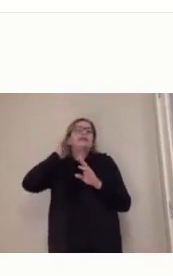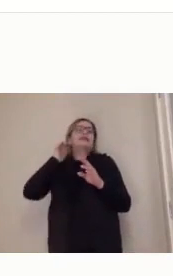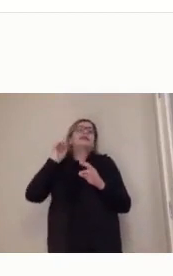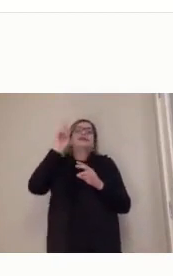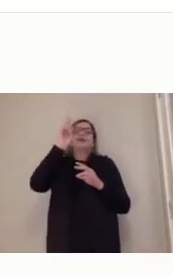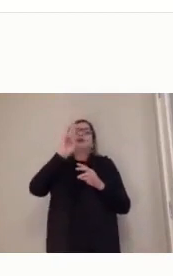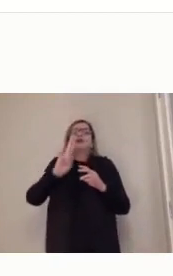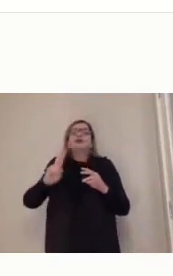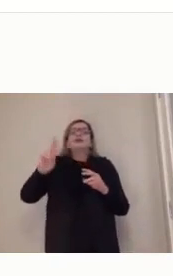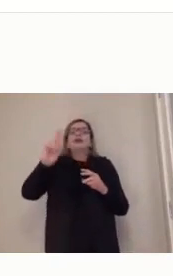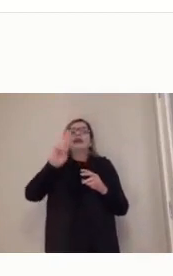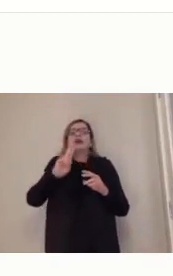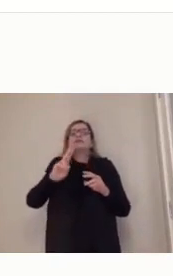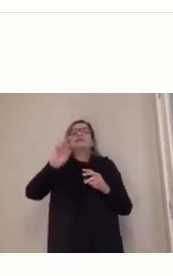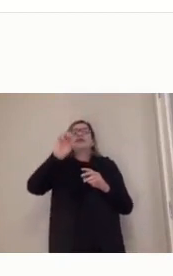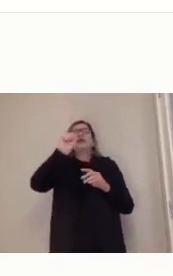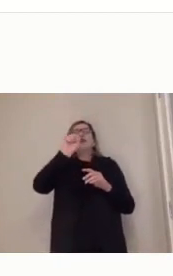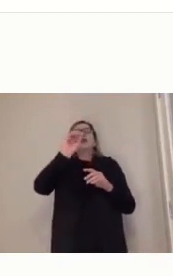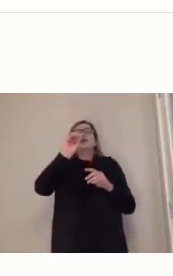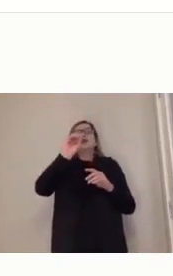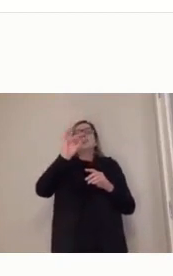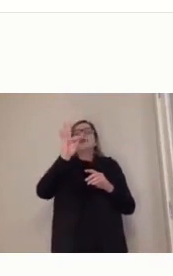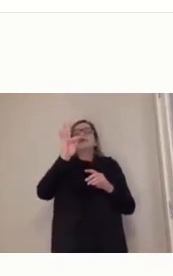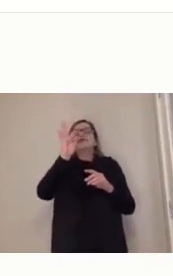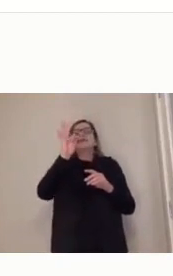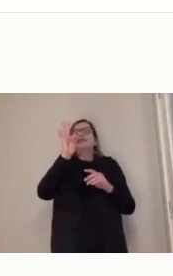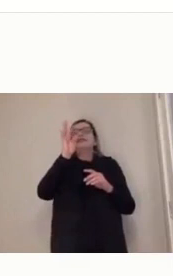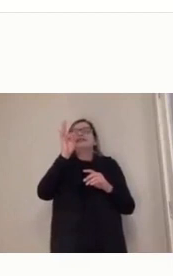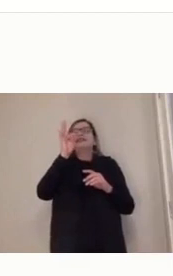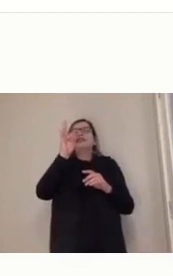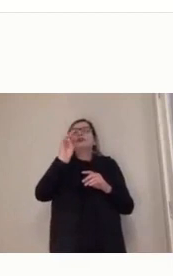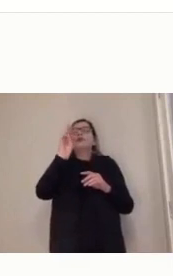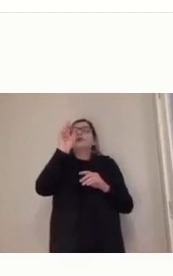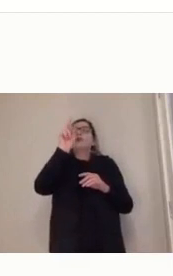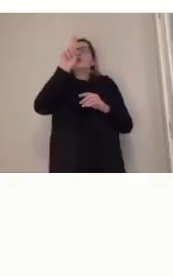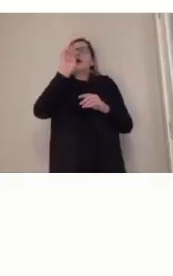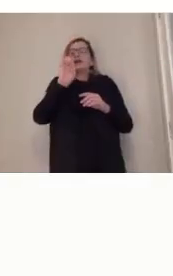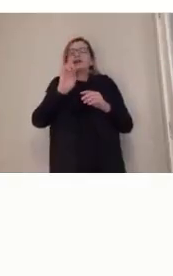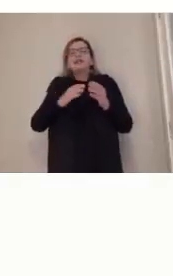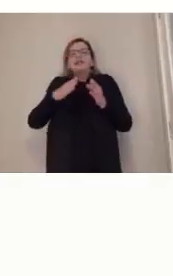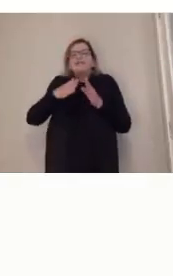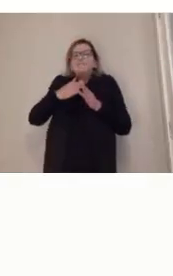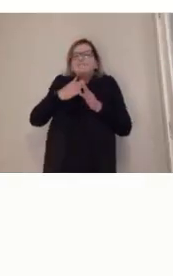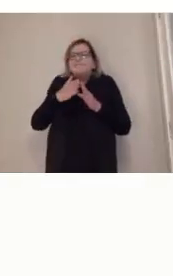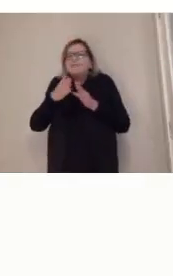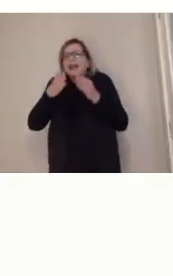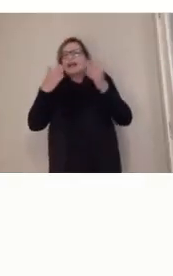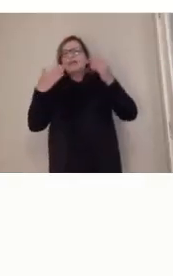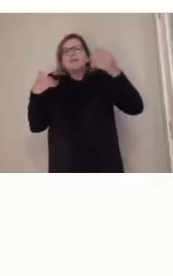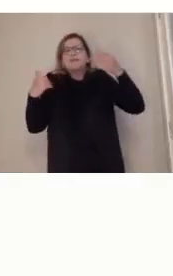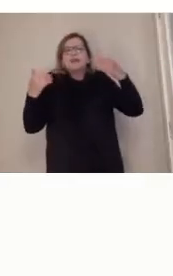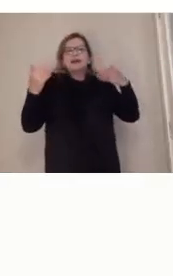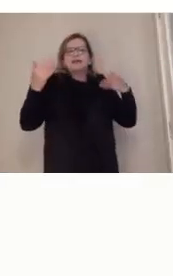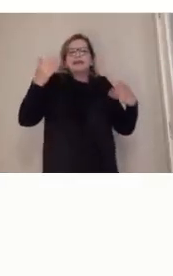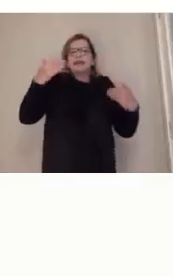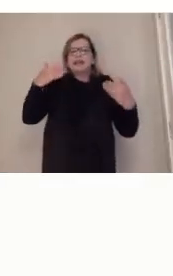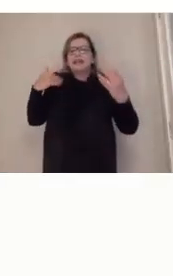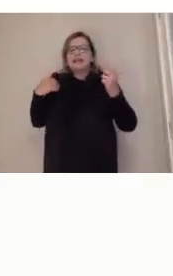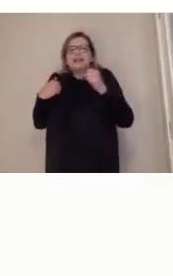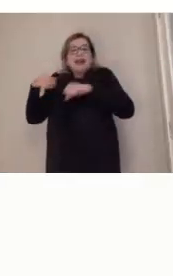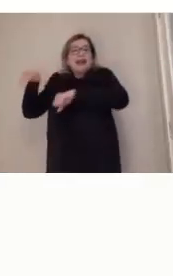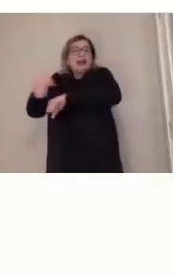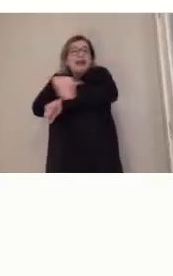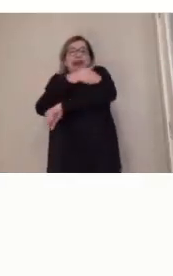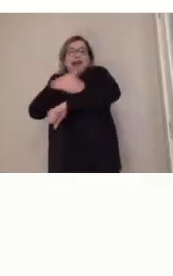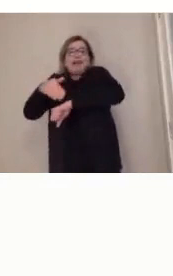sites que você entra e você caminha por, né, por exemplo, pela quinta avenida, você anda de